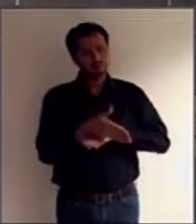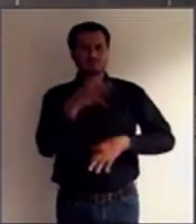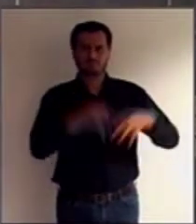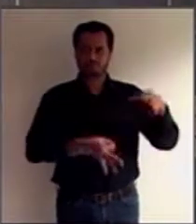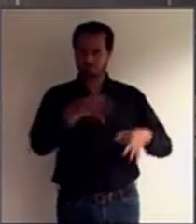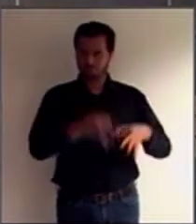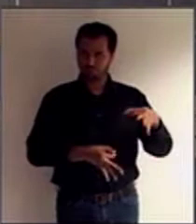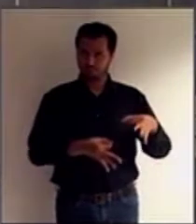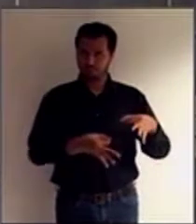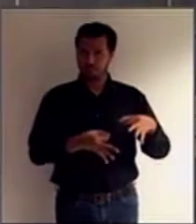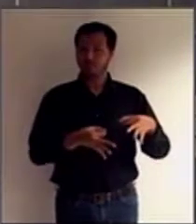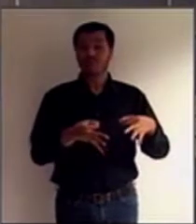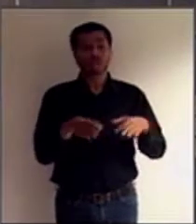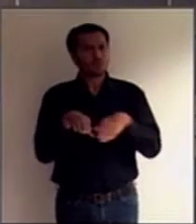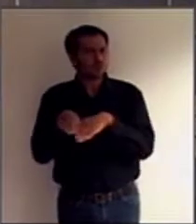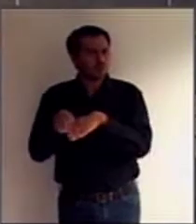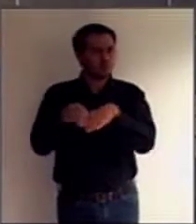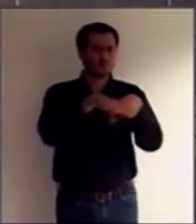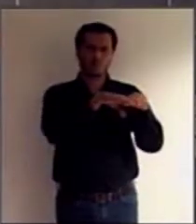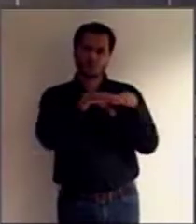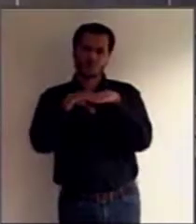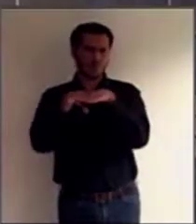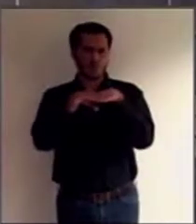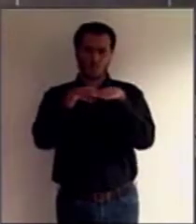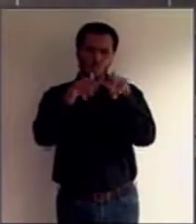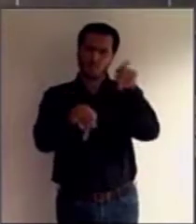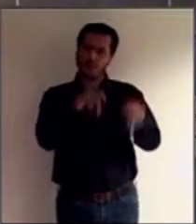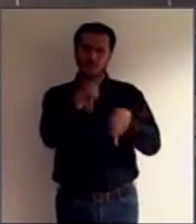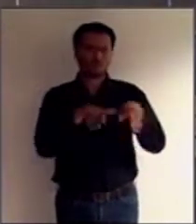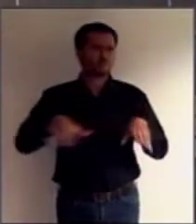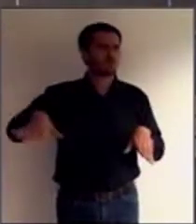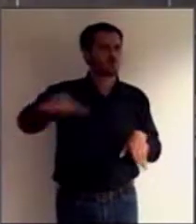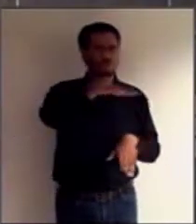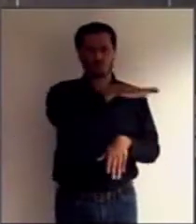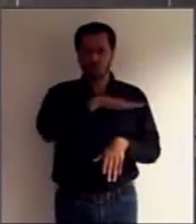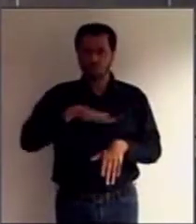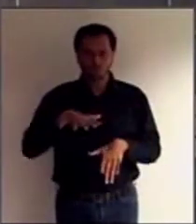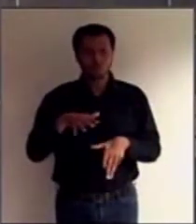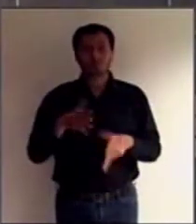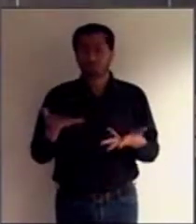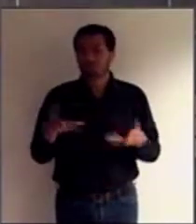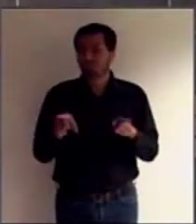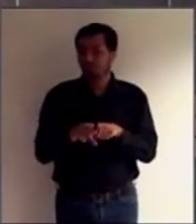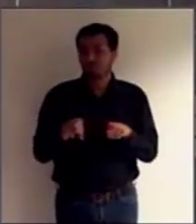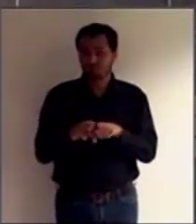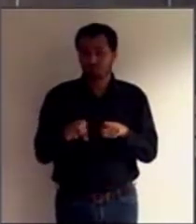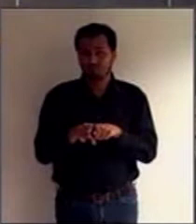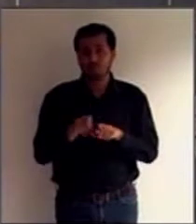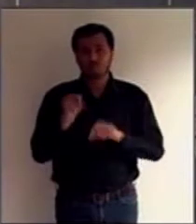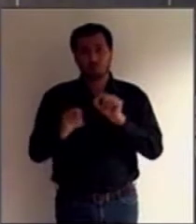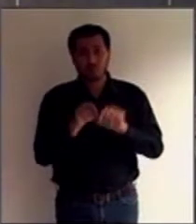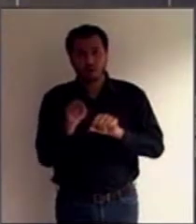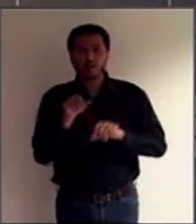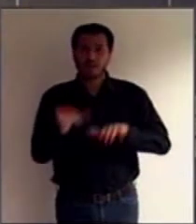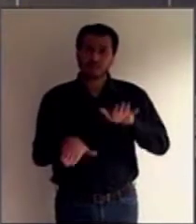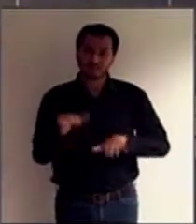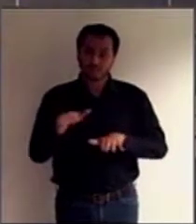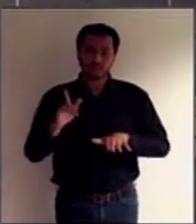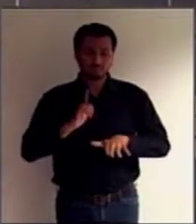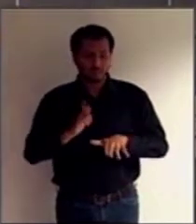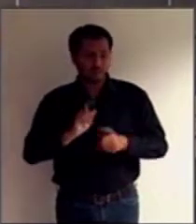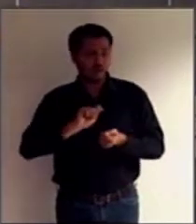em igualdade de condições com as demais pessoas, inclusive, mediante a provisão de